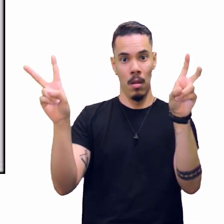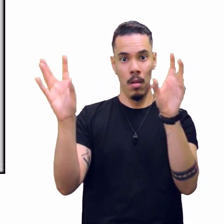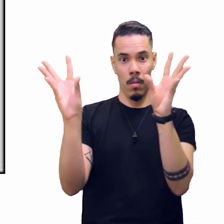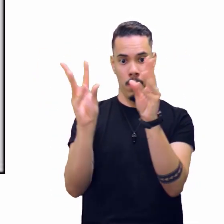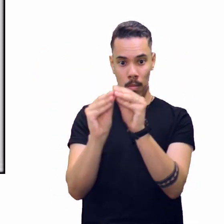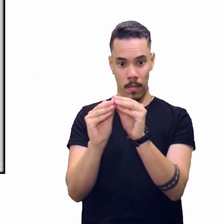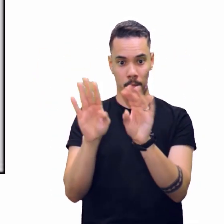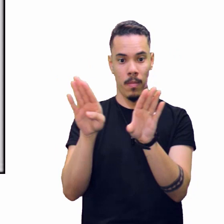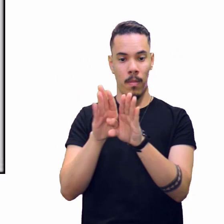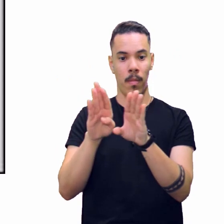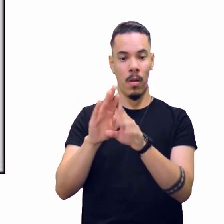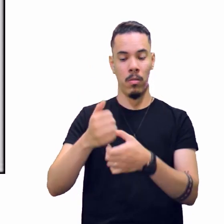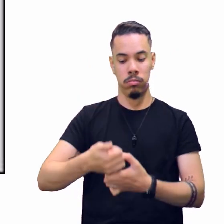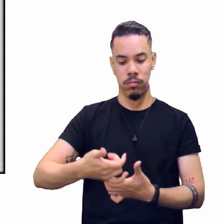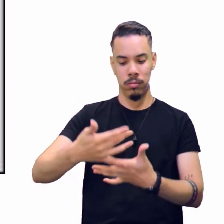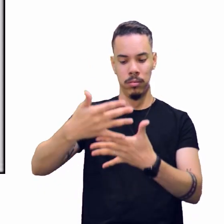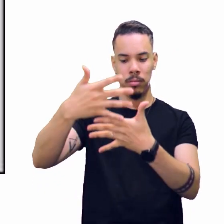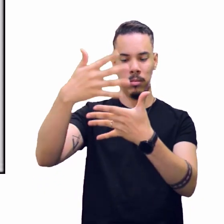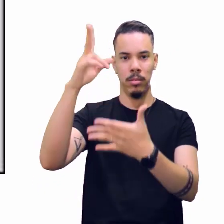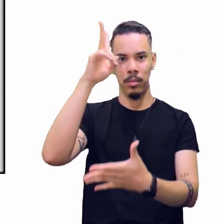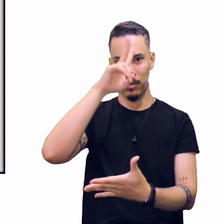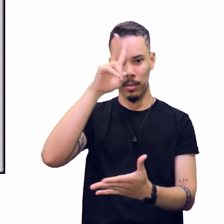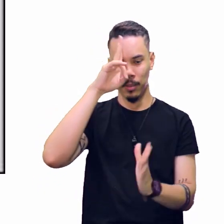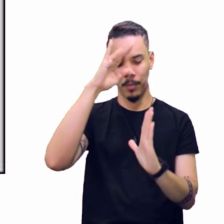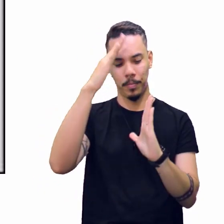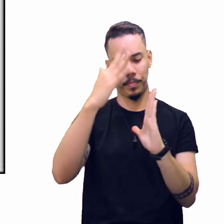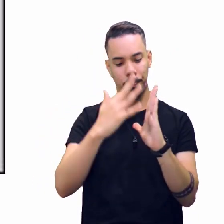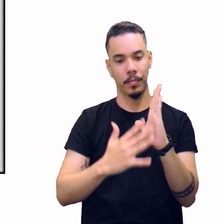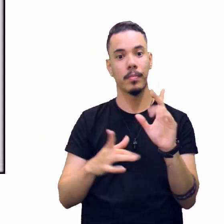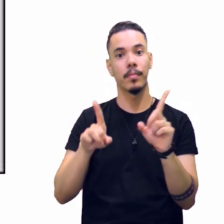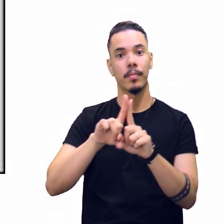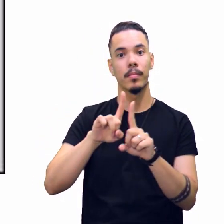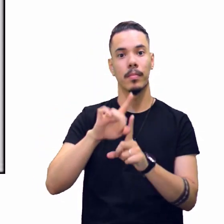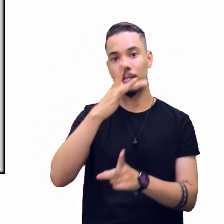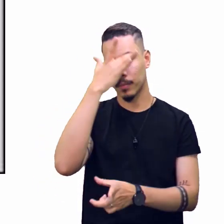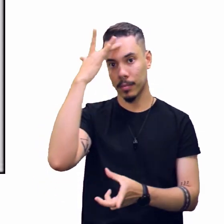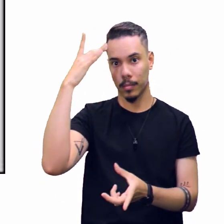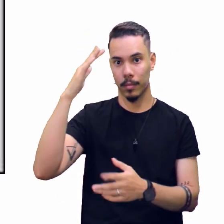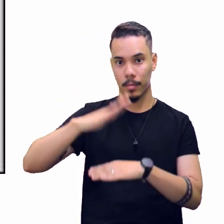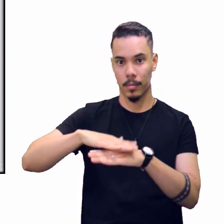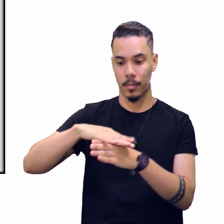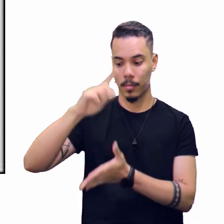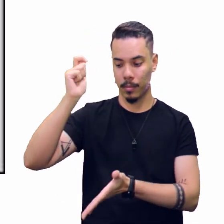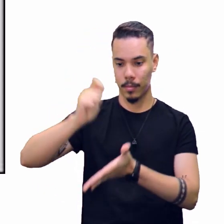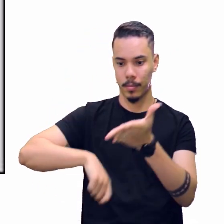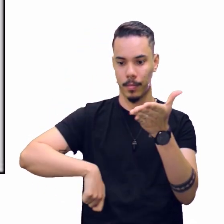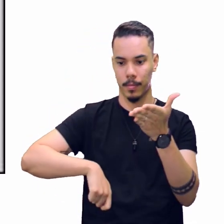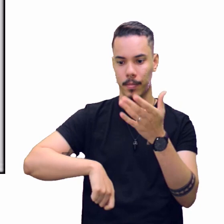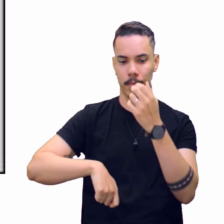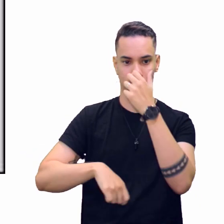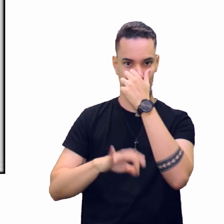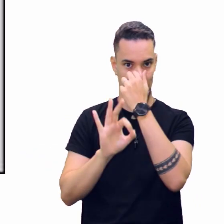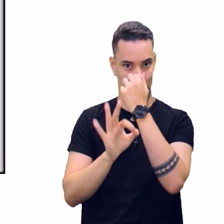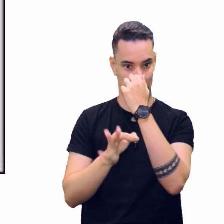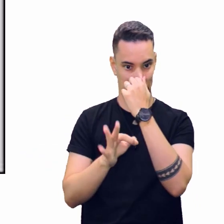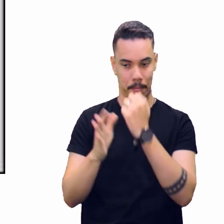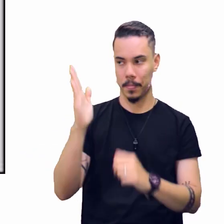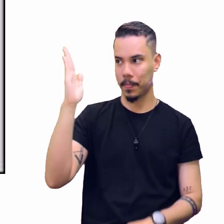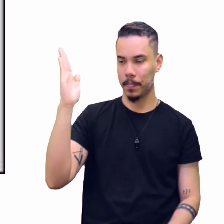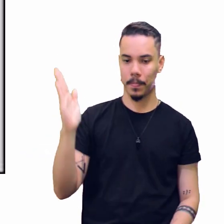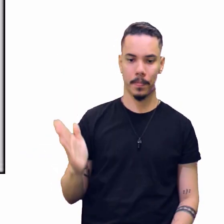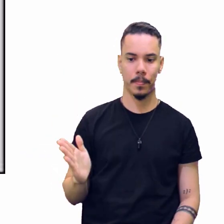vai o corpo em geral e a assinatura de quem fez a reportagem. Tá certo?